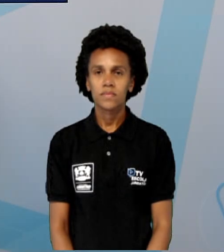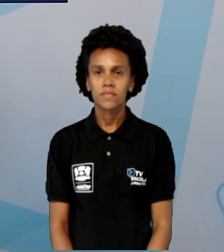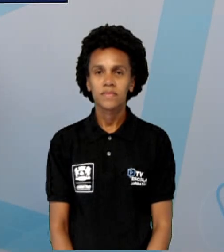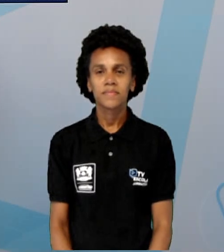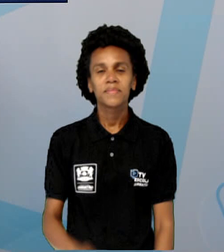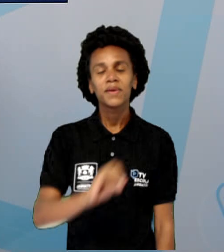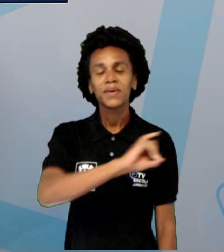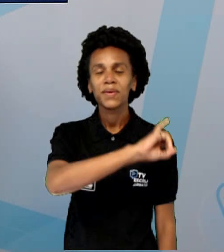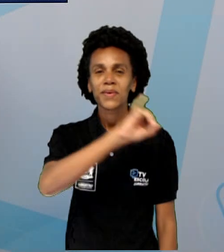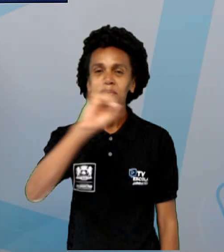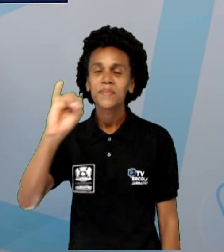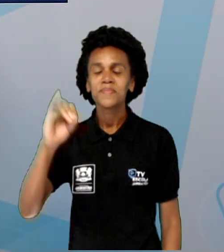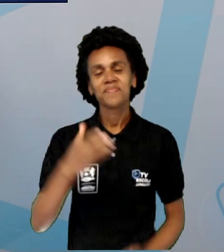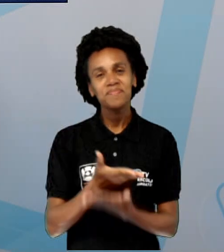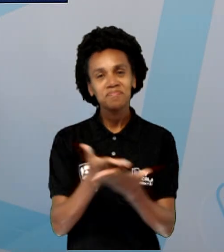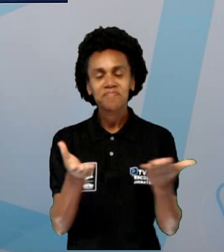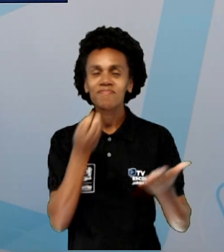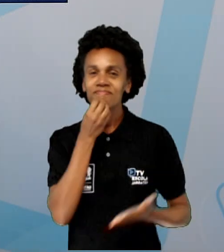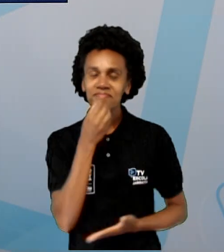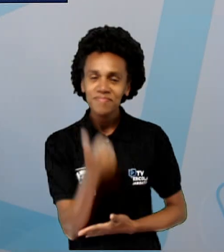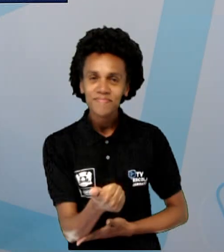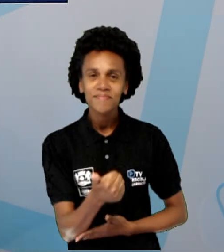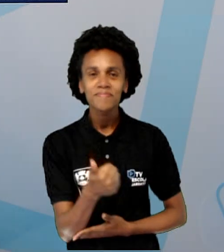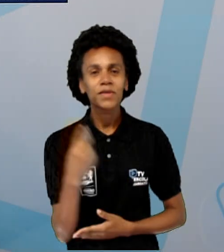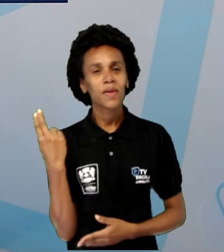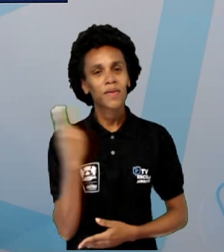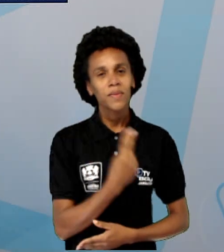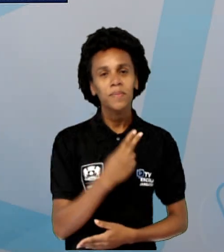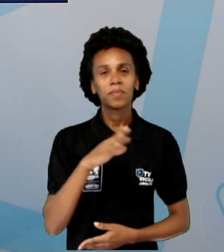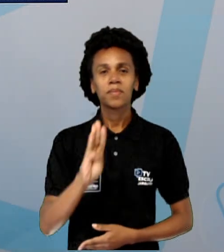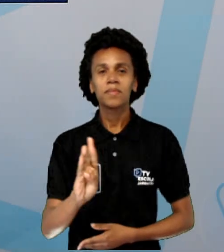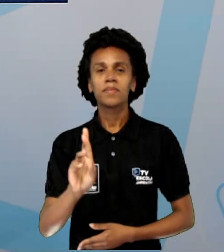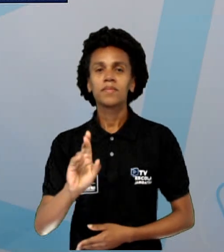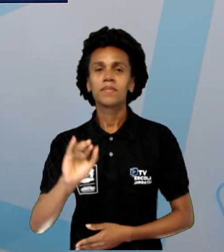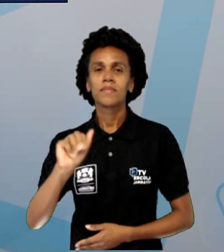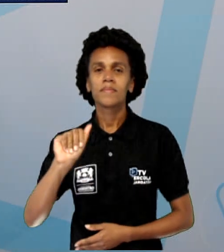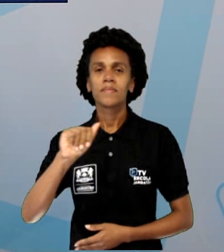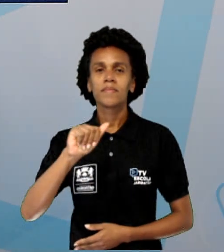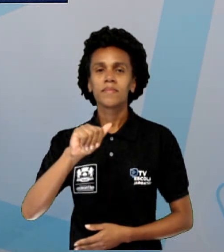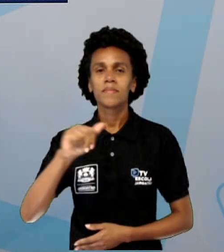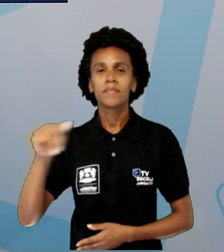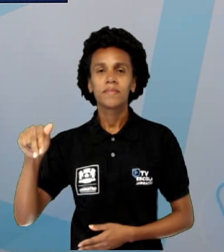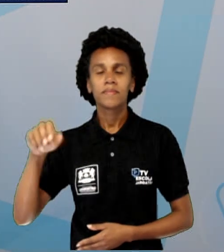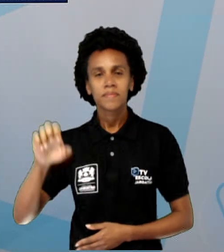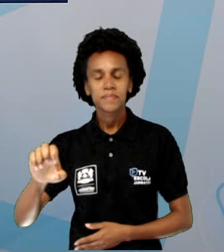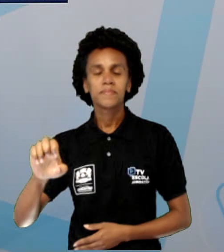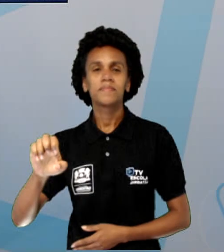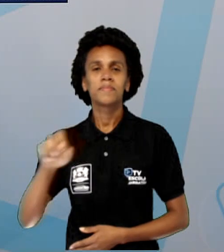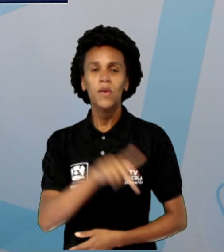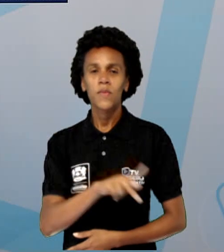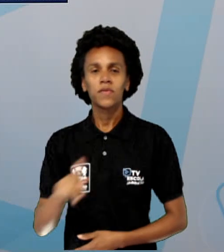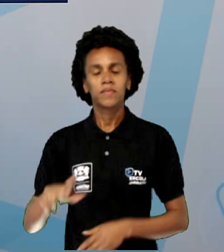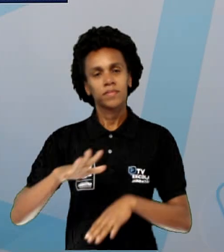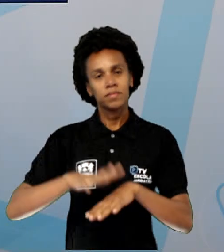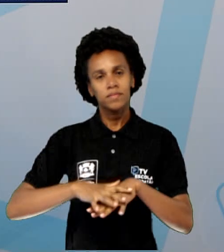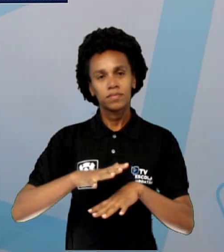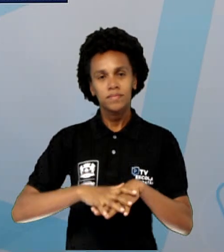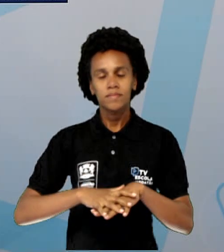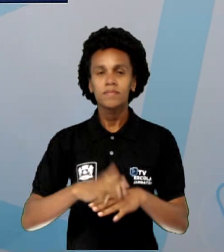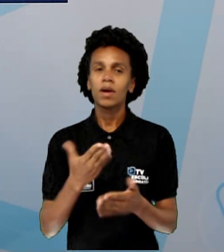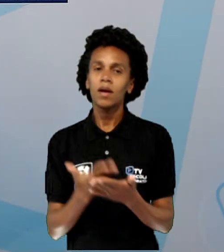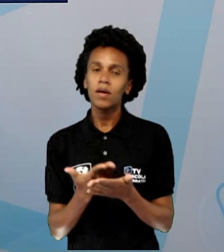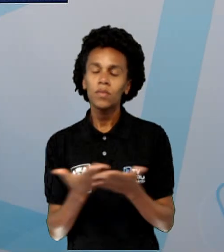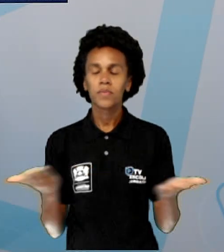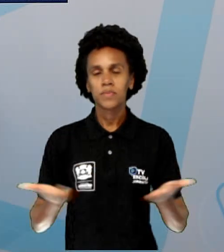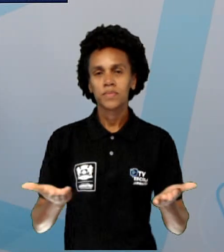Olá pessoal, tudo bem? Eu me chamo Briane Mourão, sou professora de matemática e a nossa aula de hoje vai para os sextos anos.